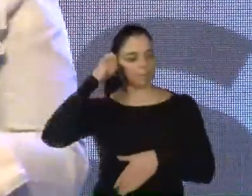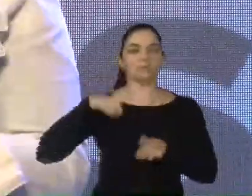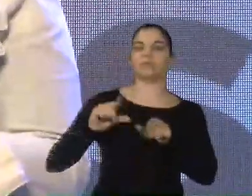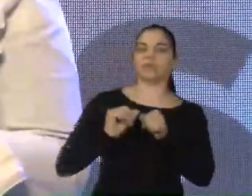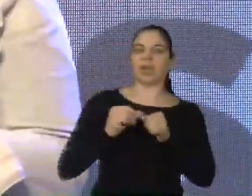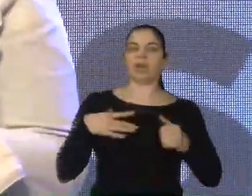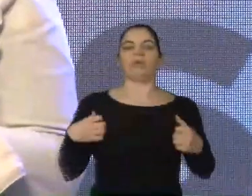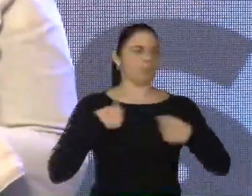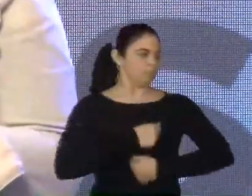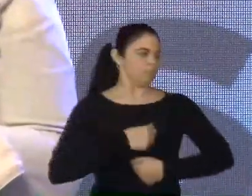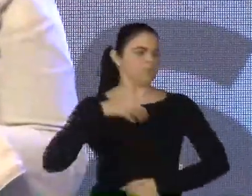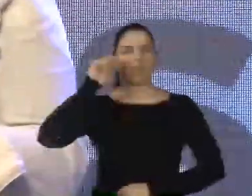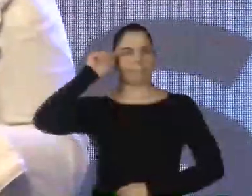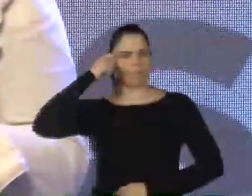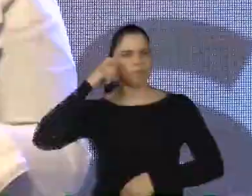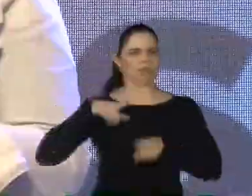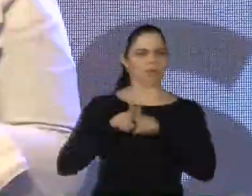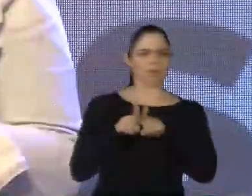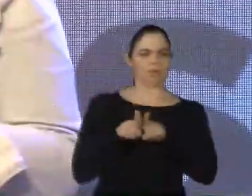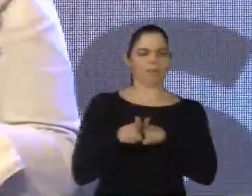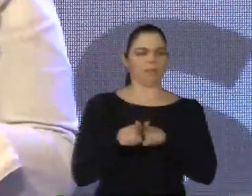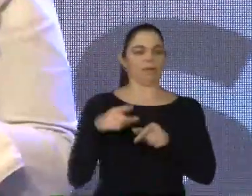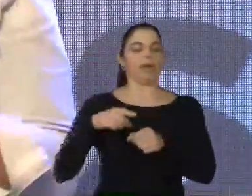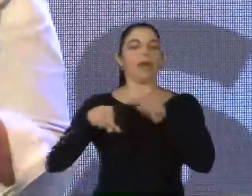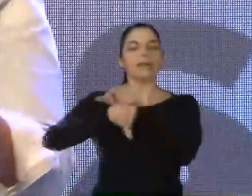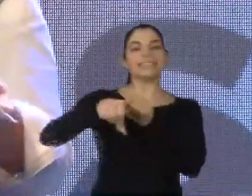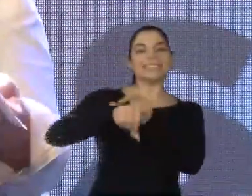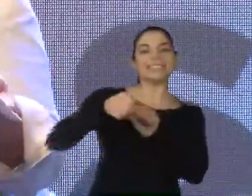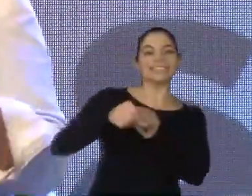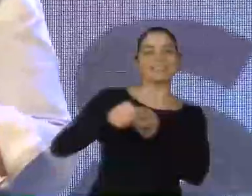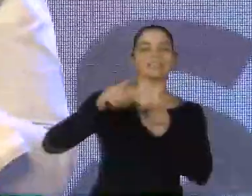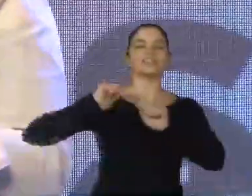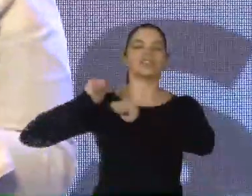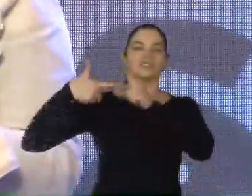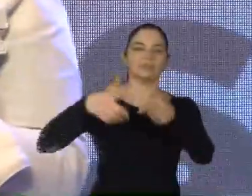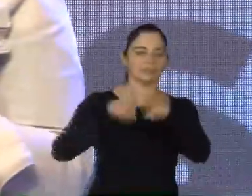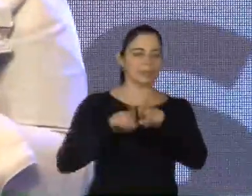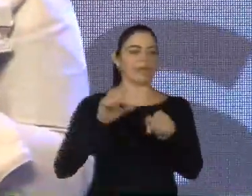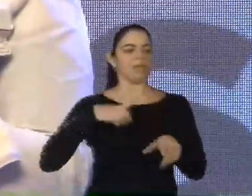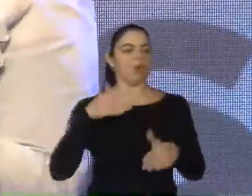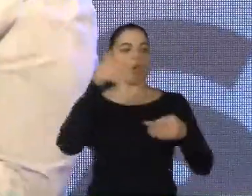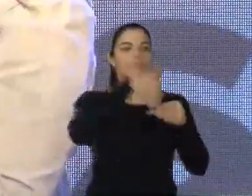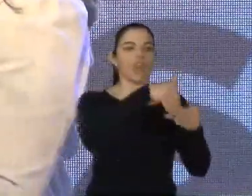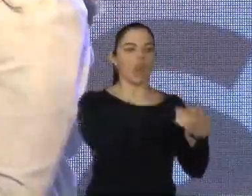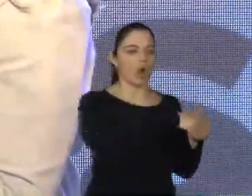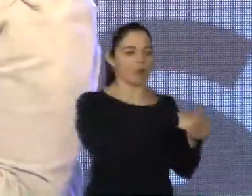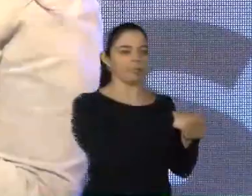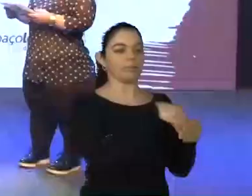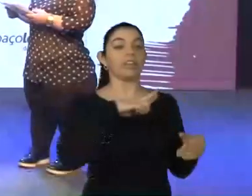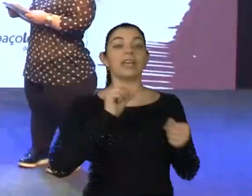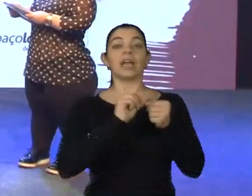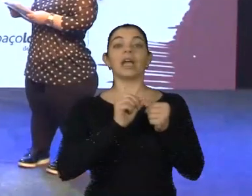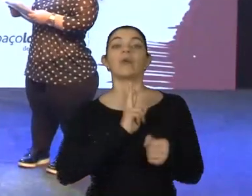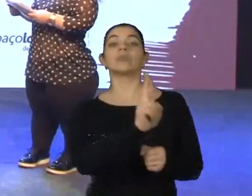pulseirinha da nossa linha Ser Indipidade, junto com a Vivara, então, com os berloques aqui, que representam o nosso Instituto.